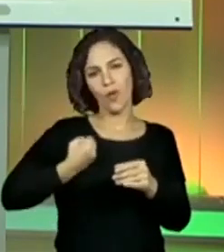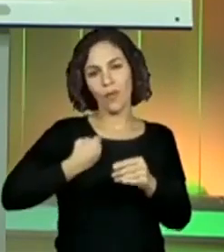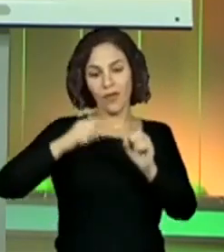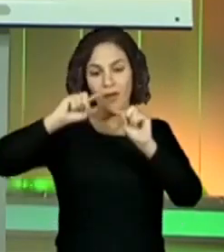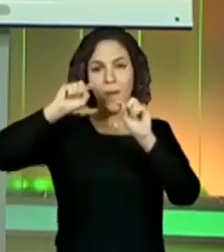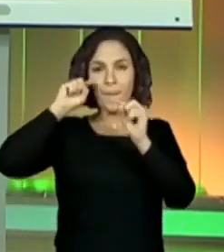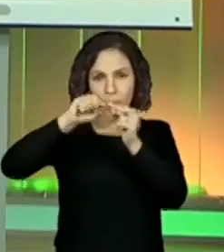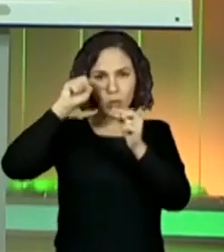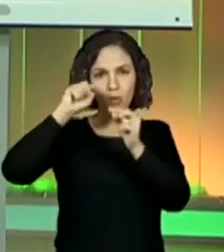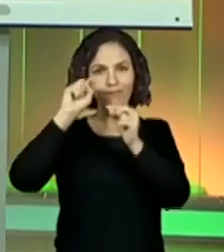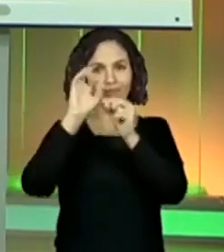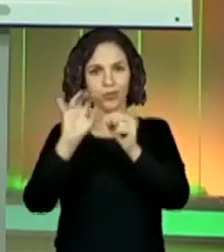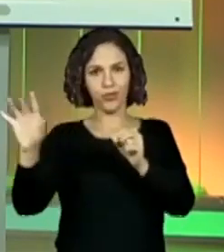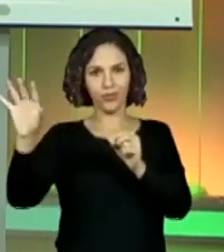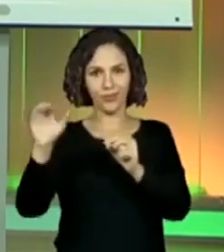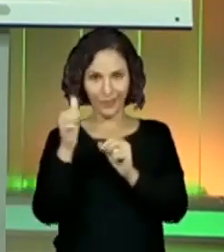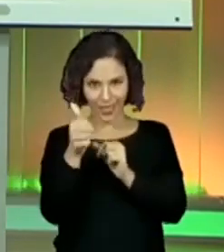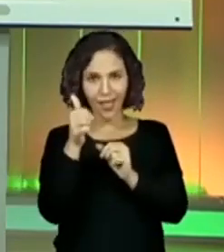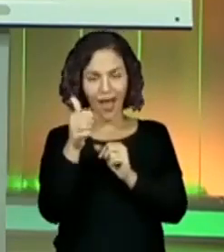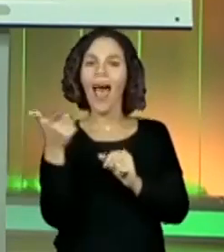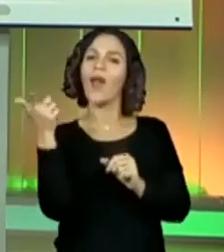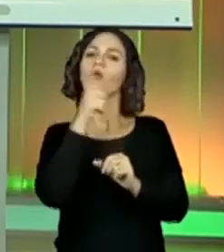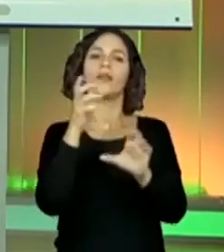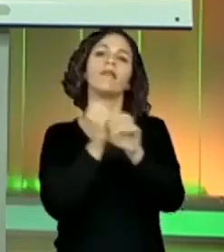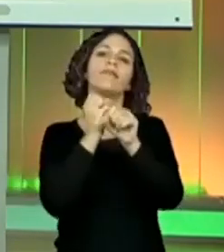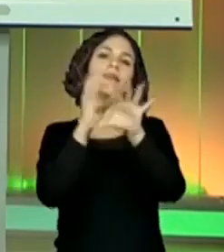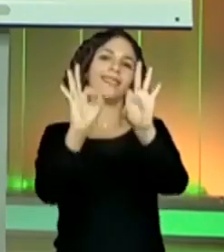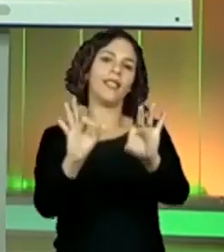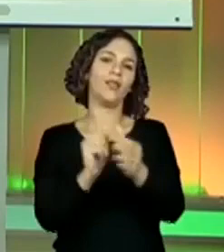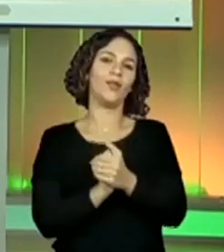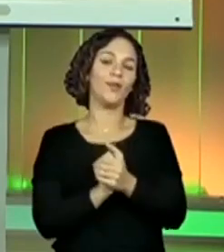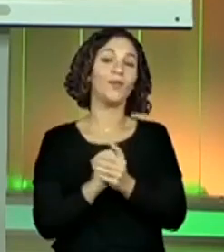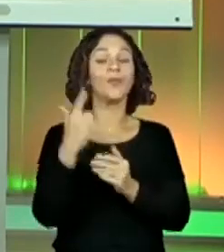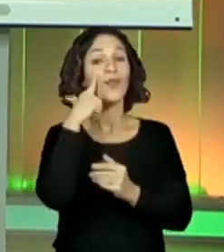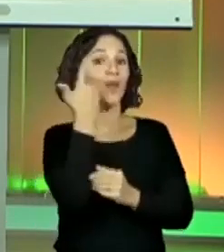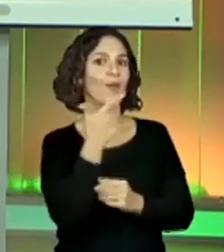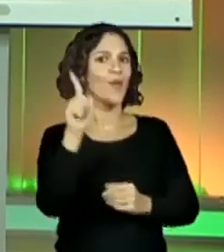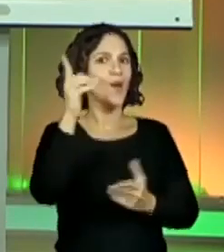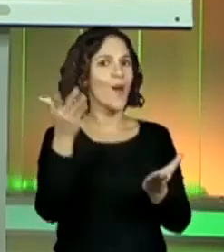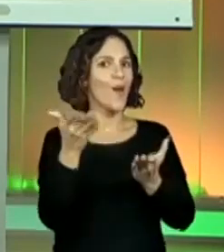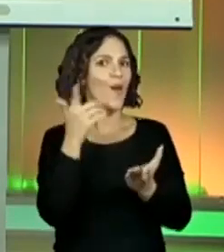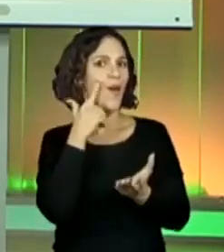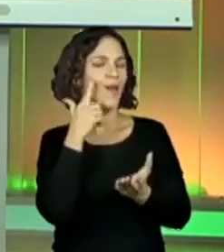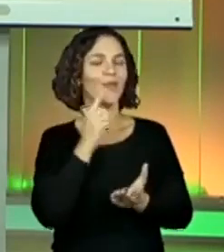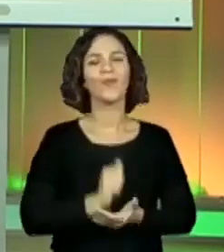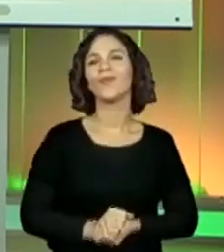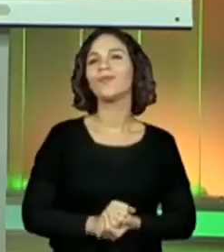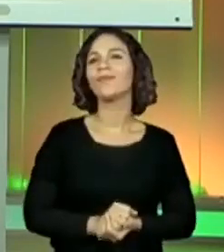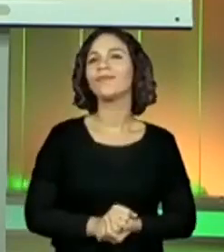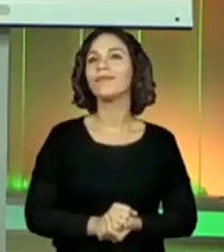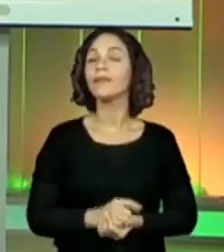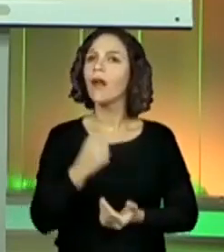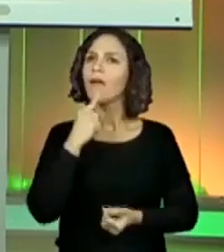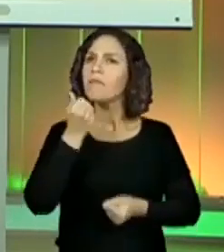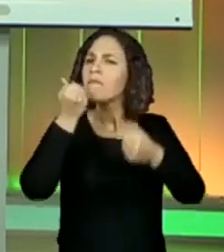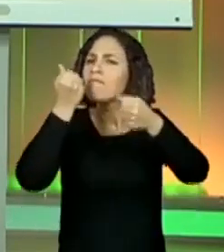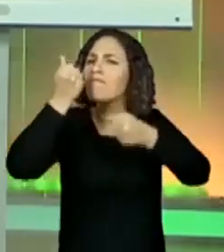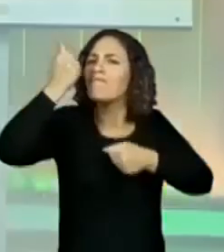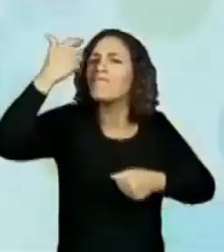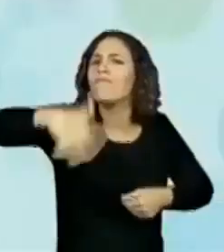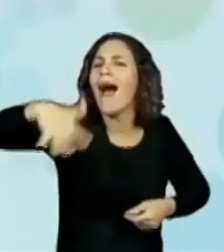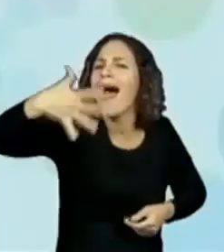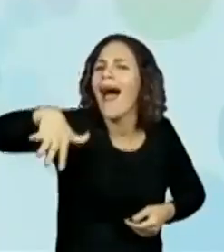legal? Tá tranquilo? Vamos pra mais uma? Passa, passa, passa. Aê! Olha aí, uma super oferta também.